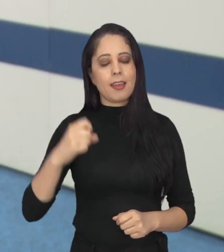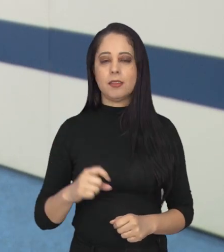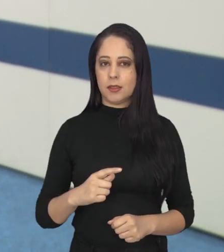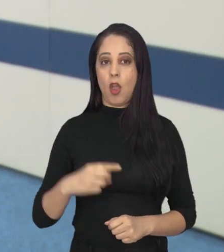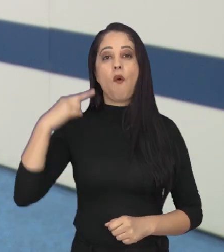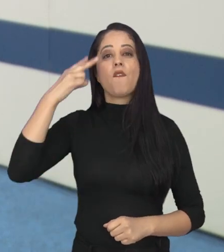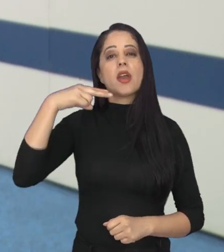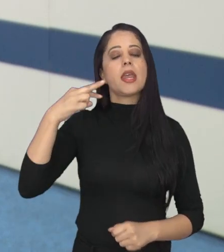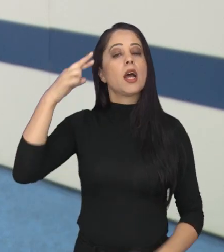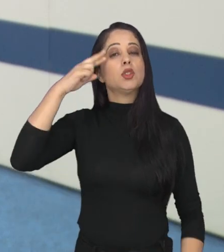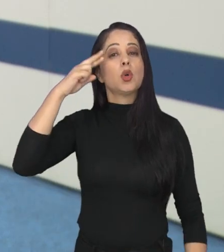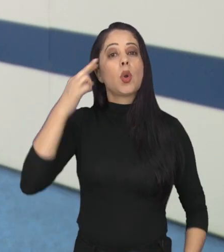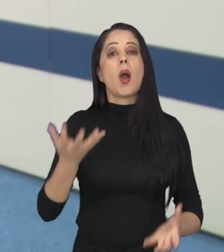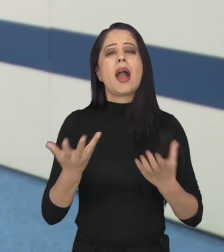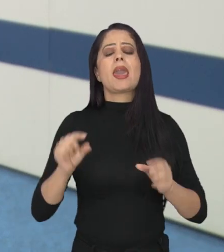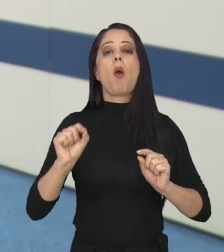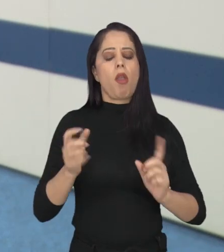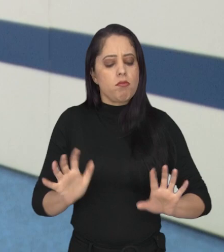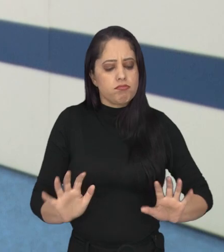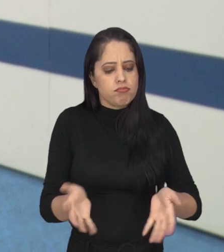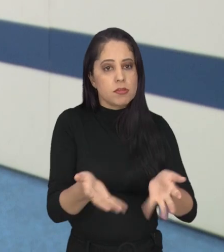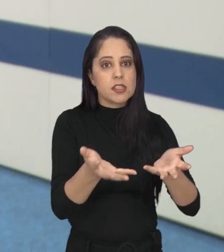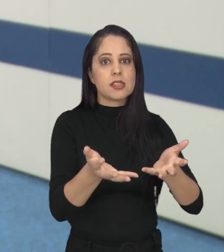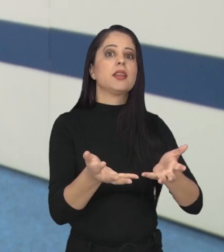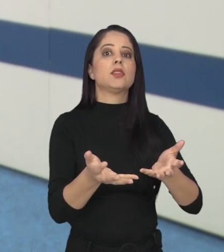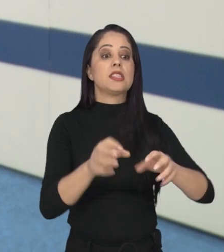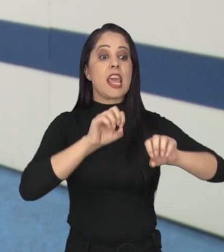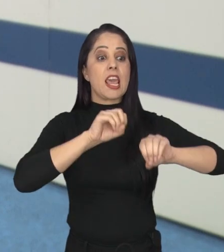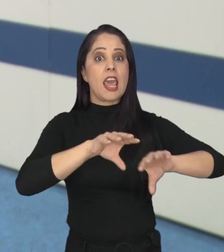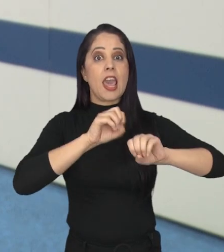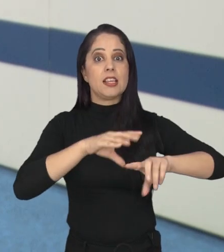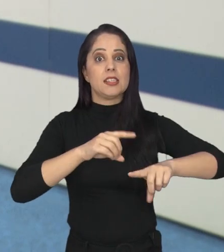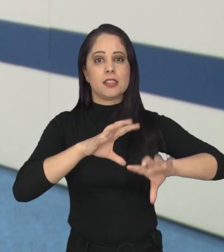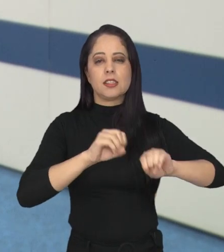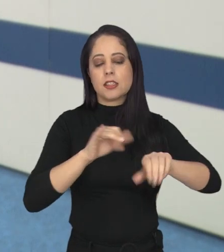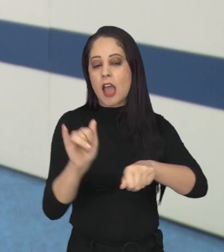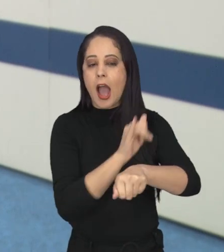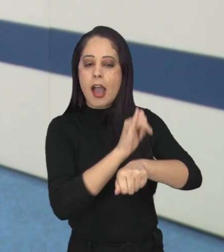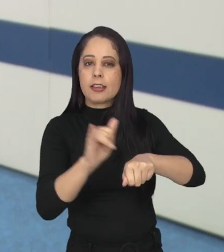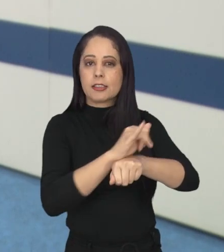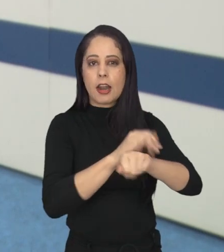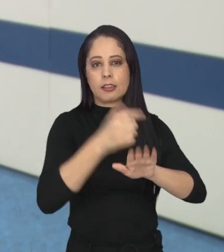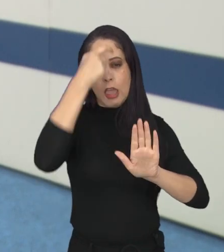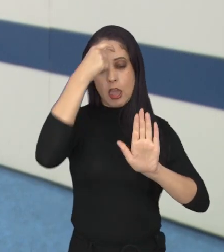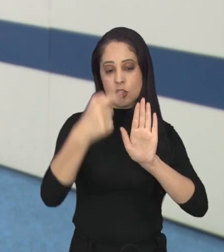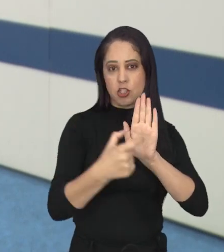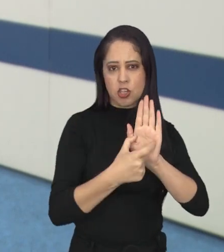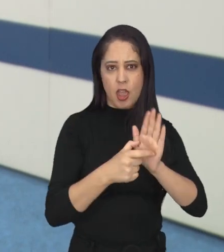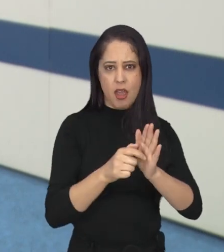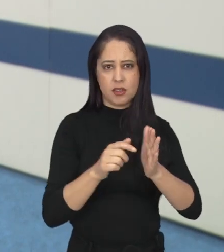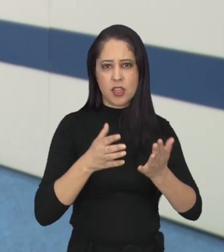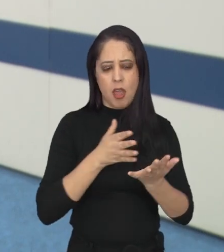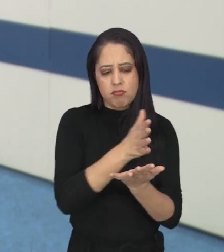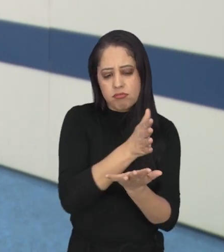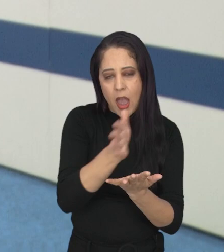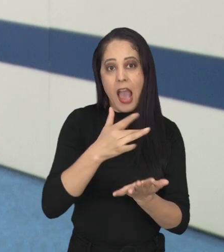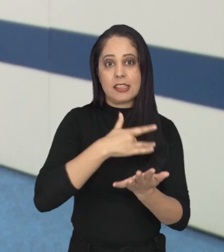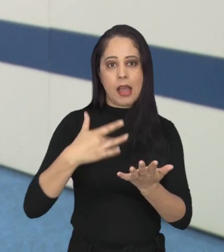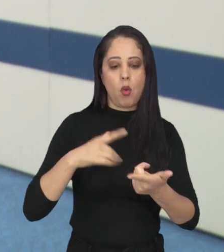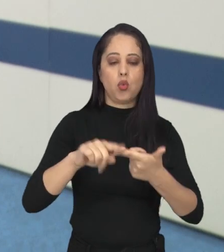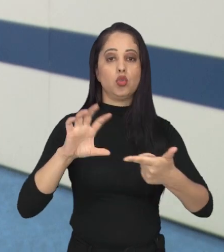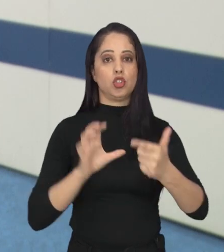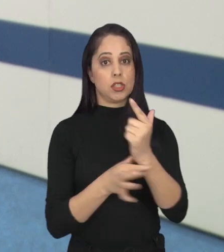vereador Rogério do Akazem quer incentivar o ensino de ferramentas de inteligência artificial em diversas áreas, como da saúde,